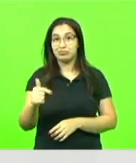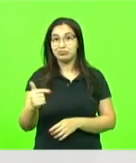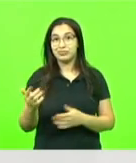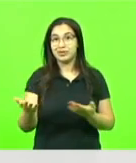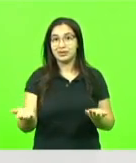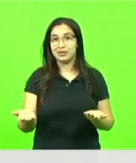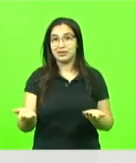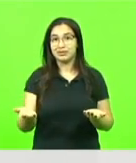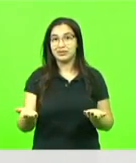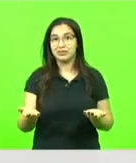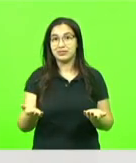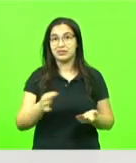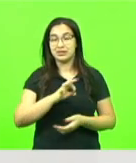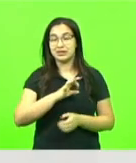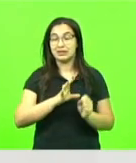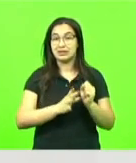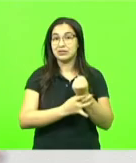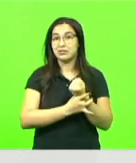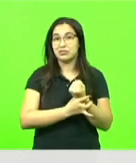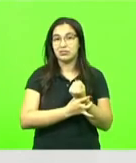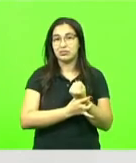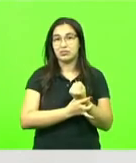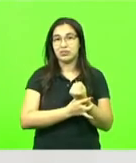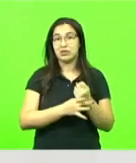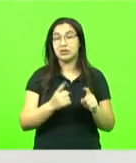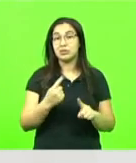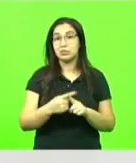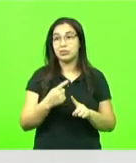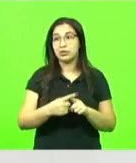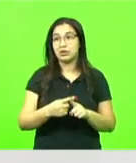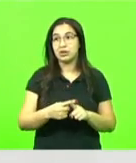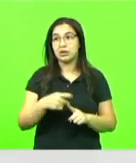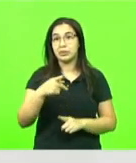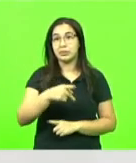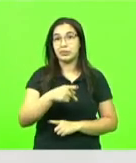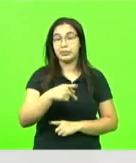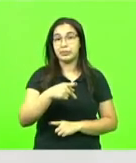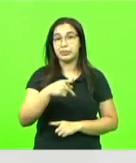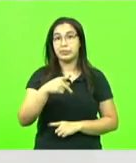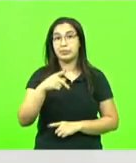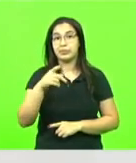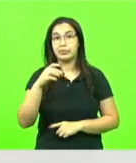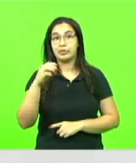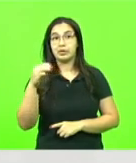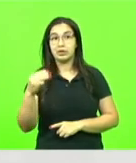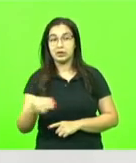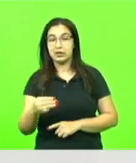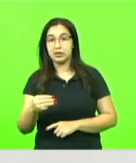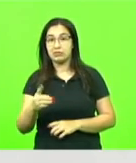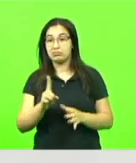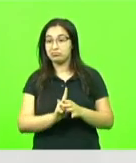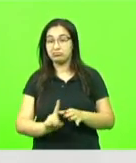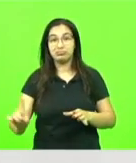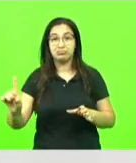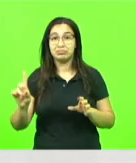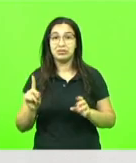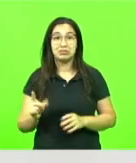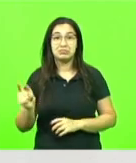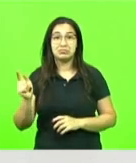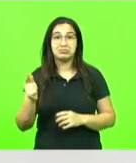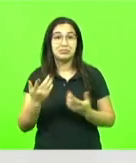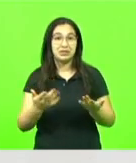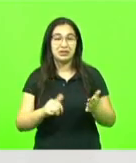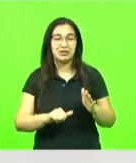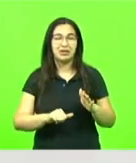tirou a segurança daquele bairro, automaticamente passa a oferecer a situação do criminoso, do